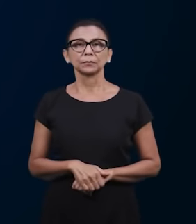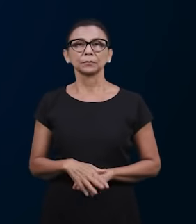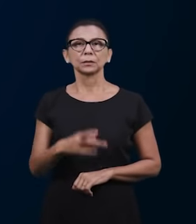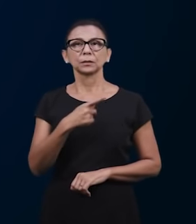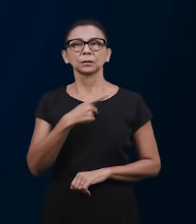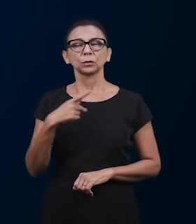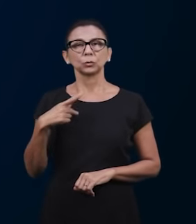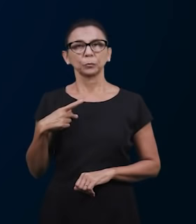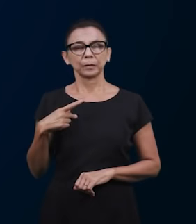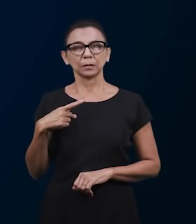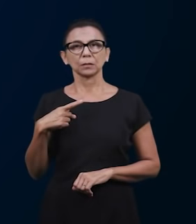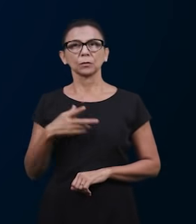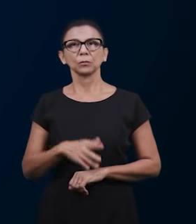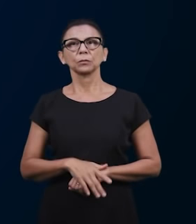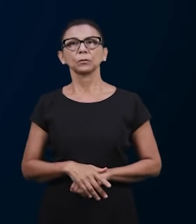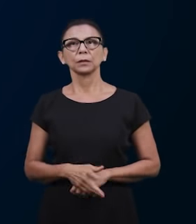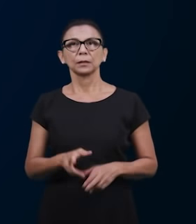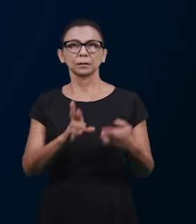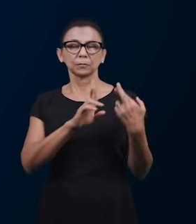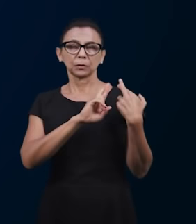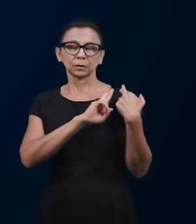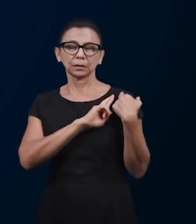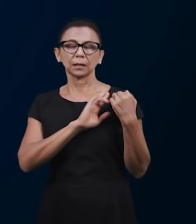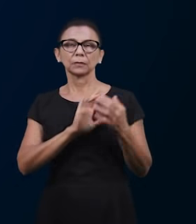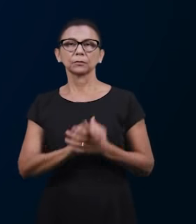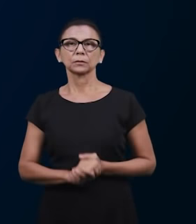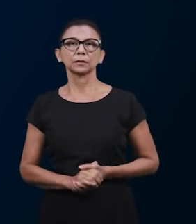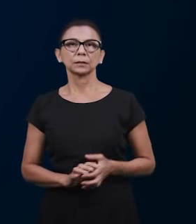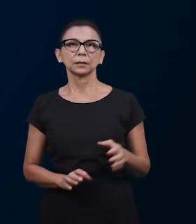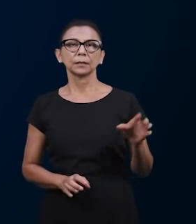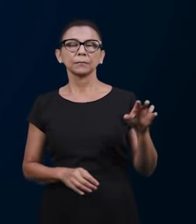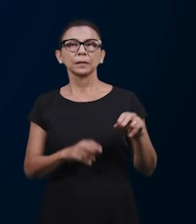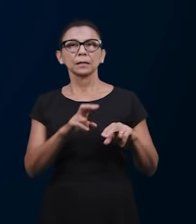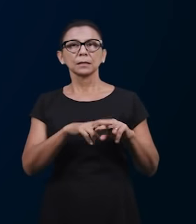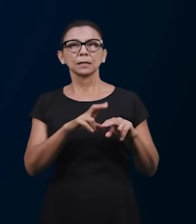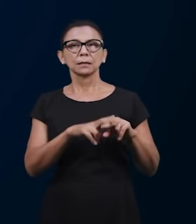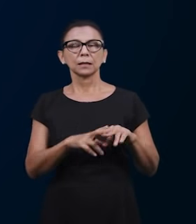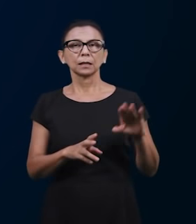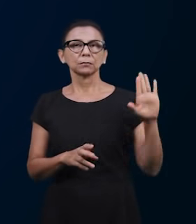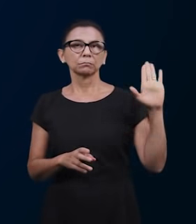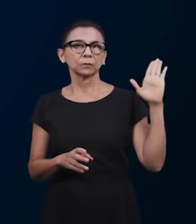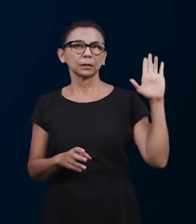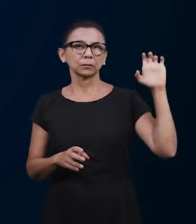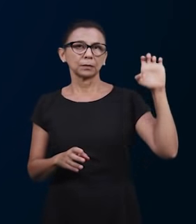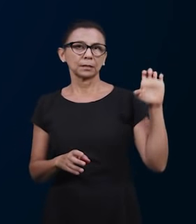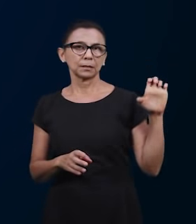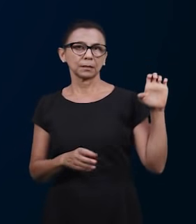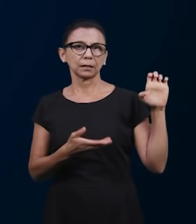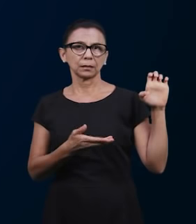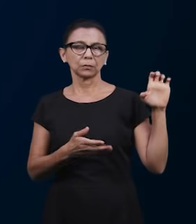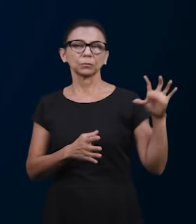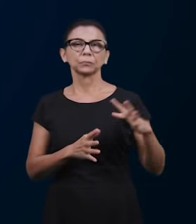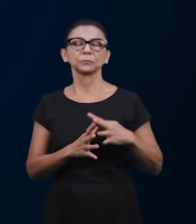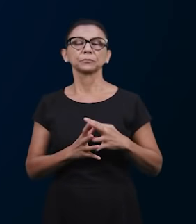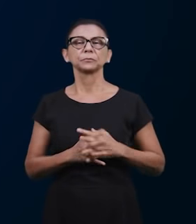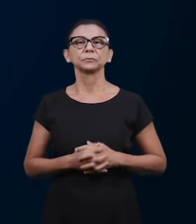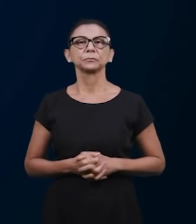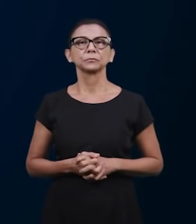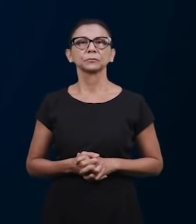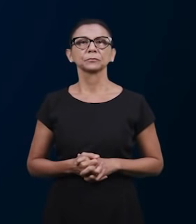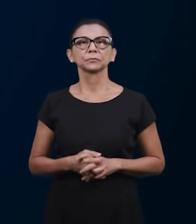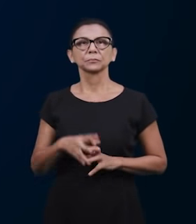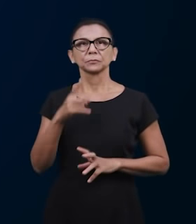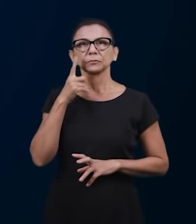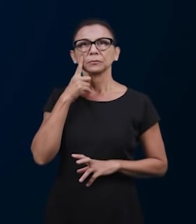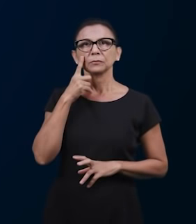lado esquerdo aí, no caso lá dentro, o lado direito da igreja, de camisa azul. Os irmãos podem ver aí a